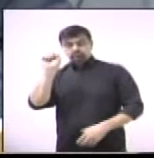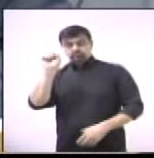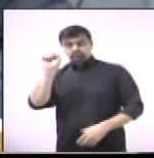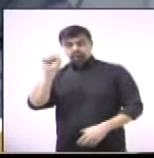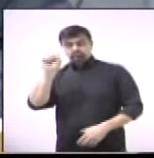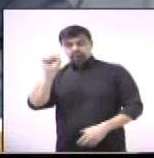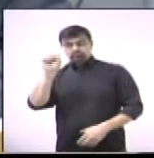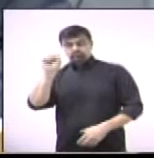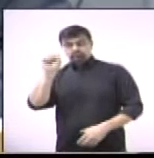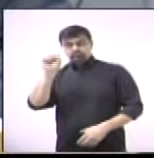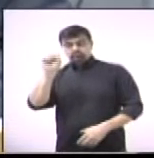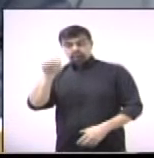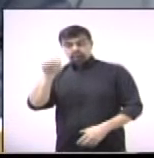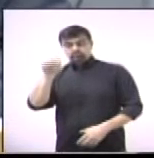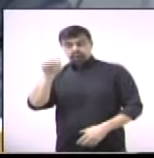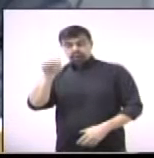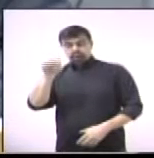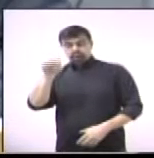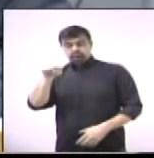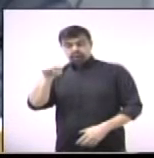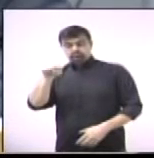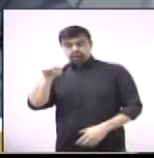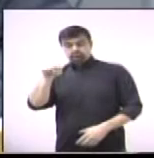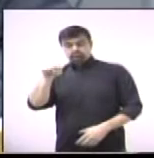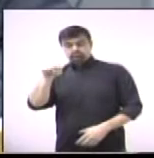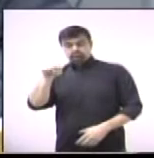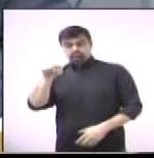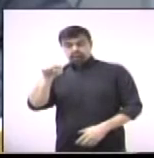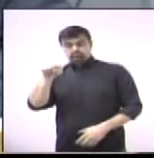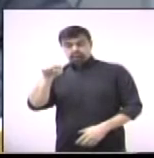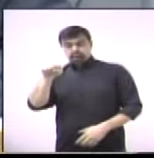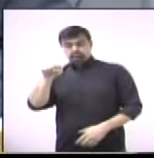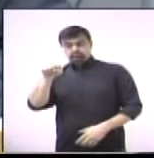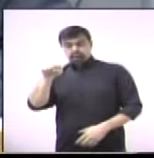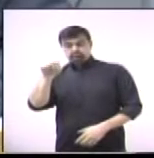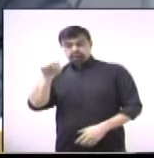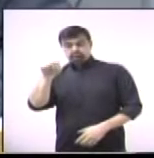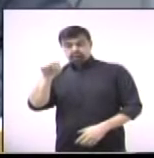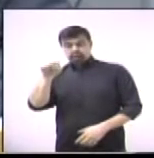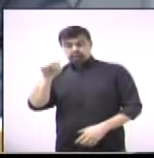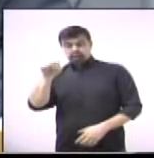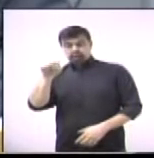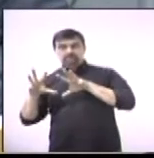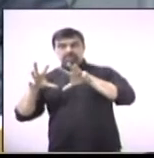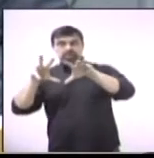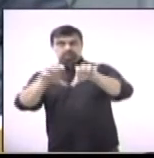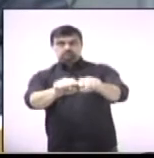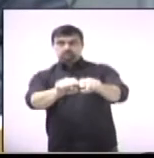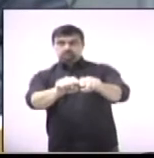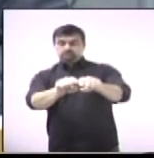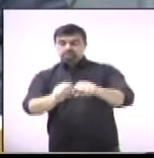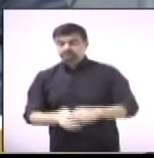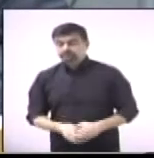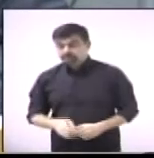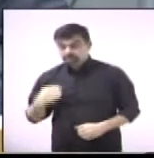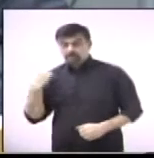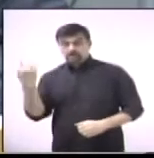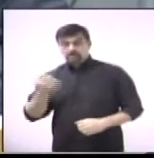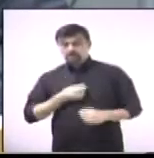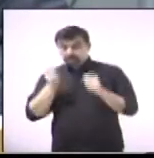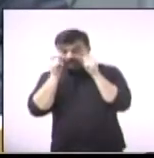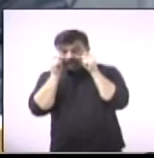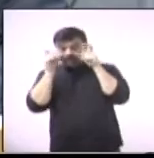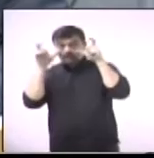que quer a sua privatização, que quer a entrega para as grandes multinacionais. Então, a gente tem que estar